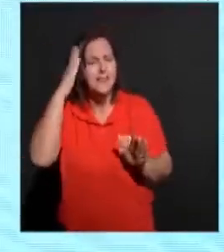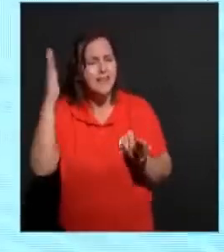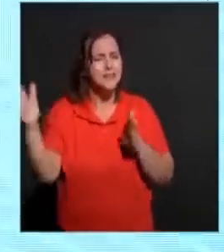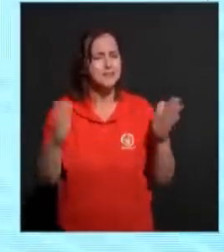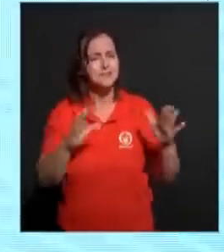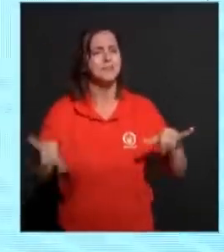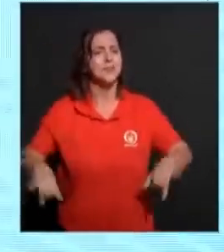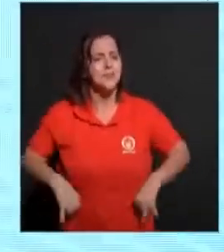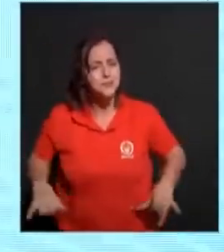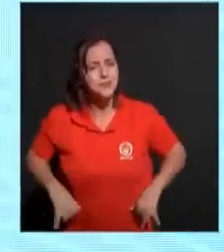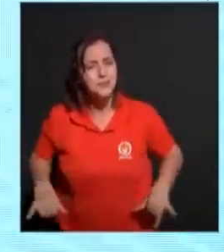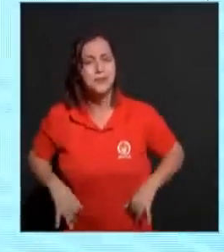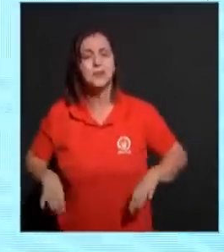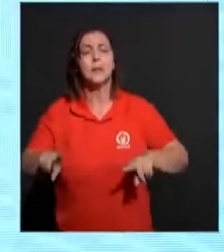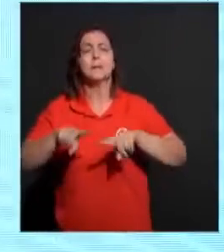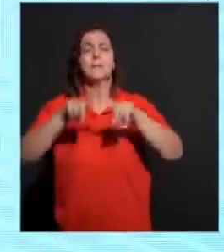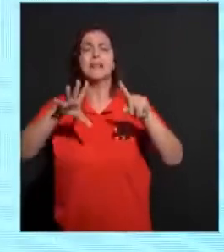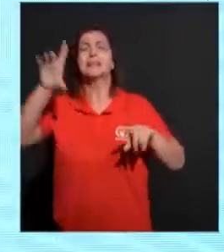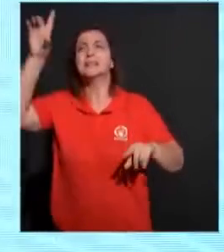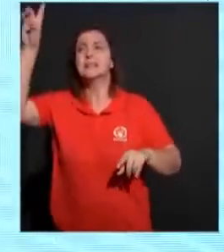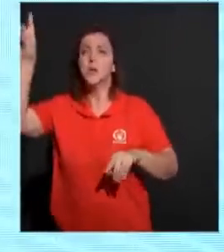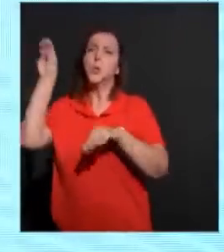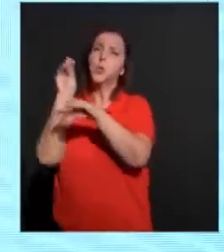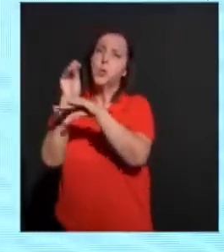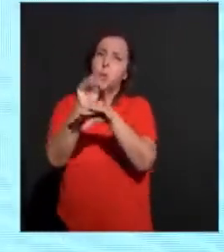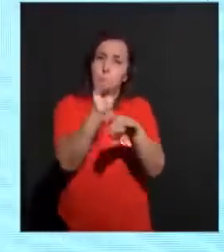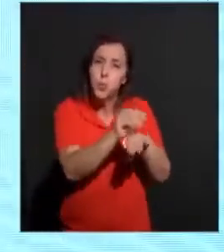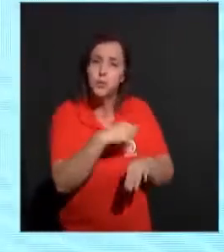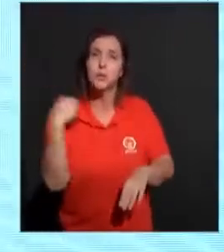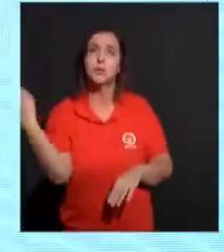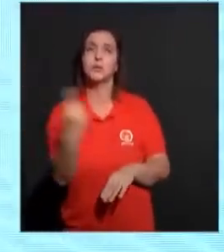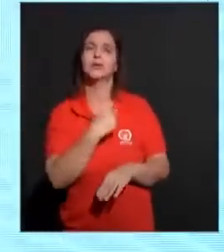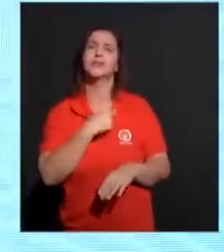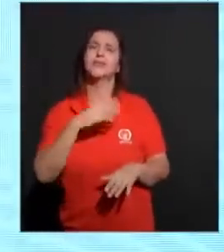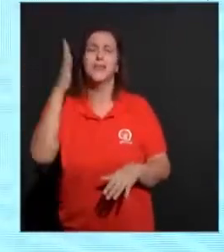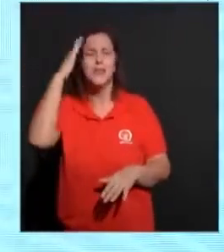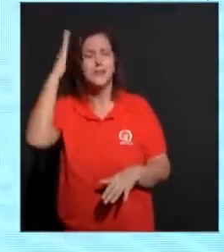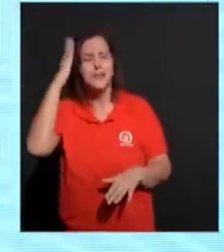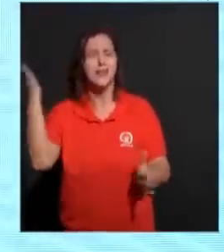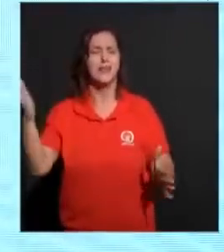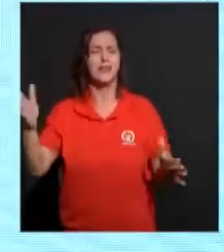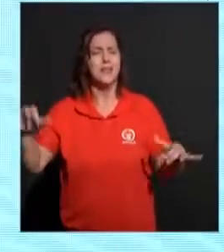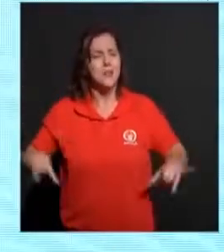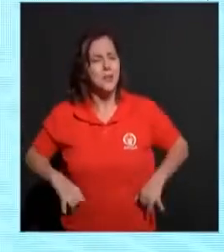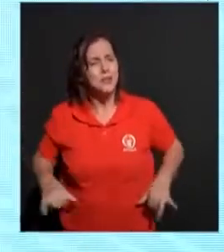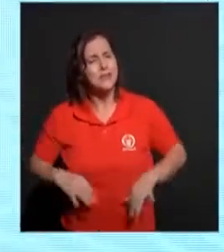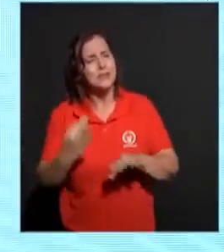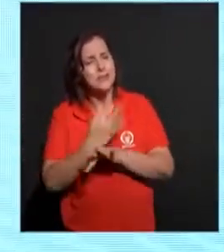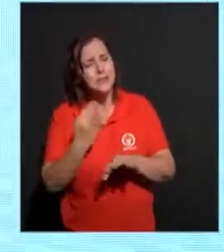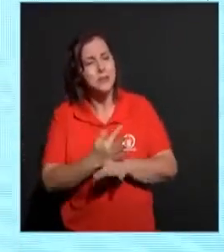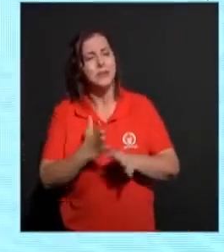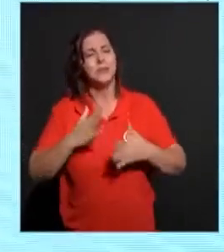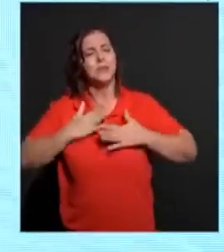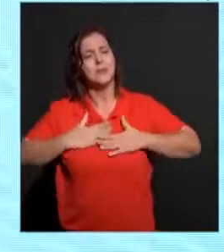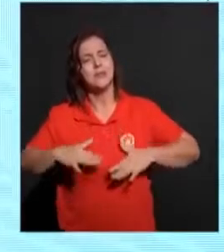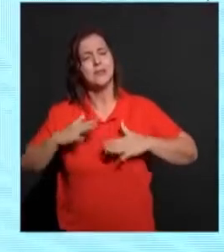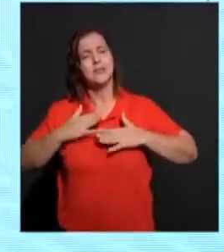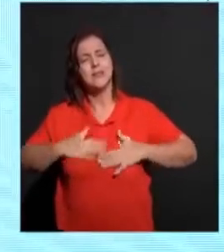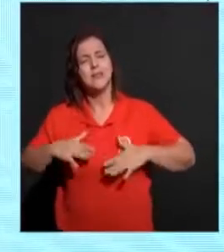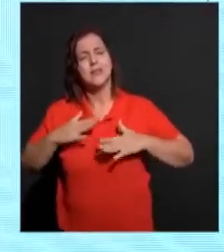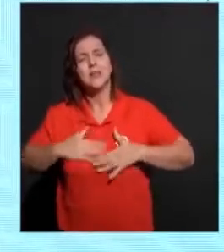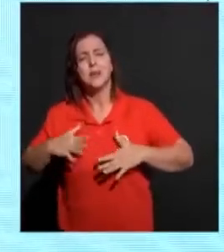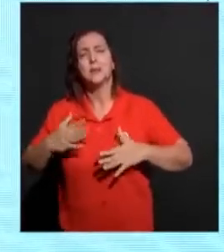Nós conhecemos quem está cuidando de nós. E mesmo que estamos sofrendo. Nós podemos descansar nesse amor. E continuarmos